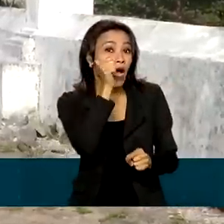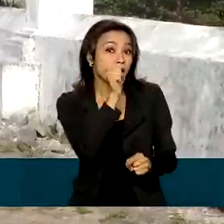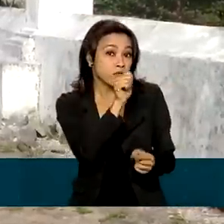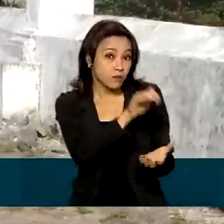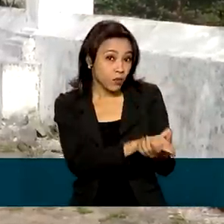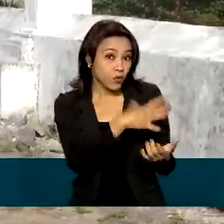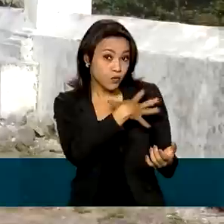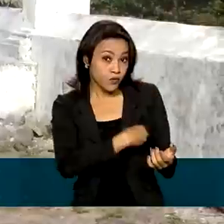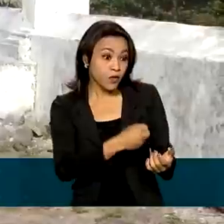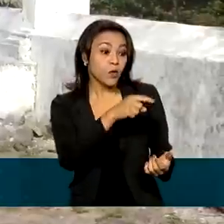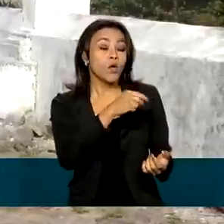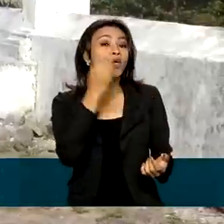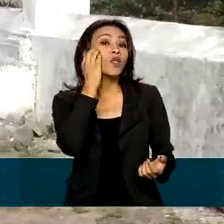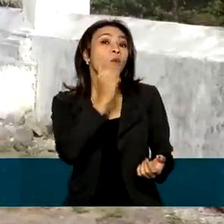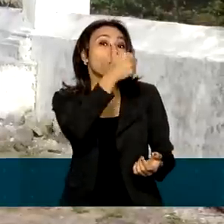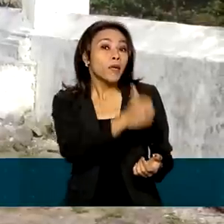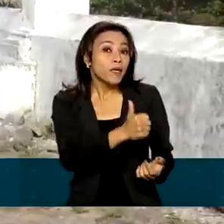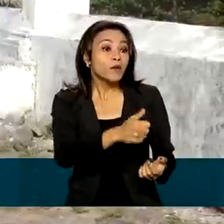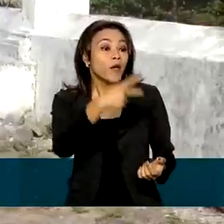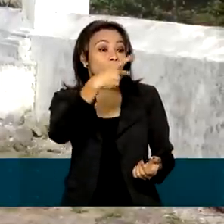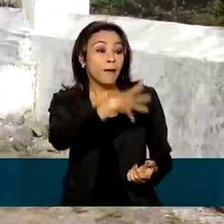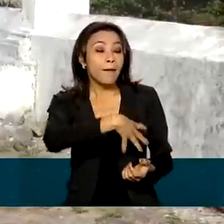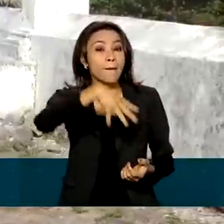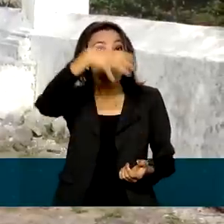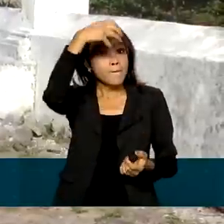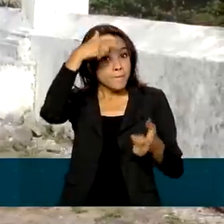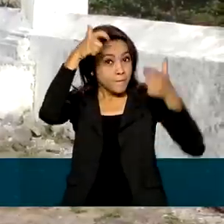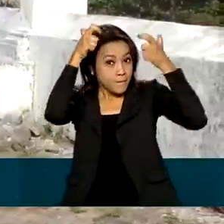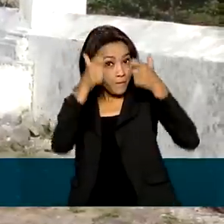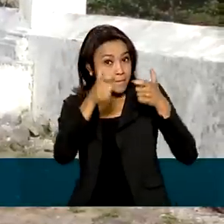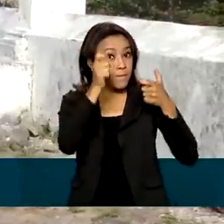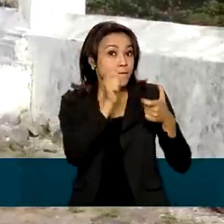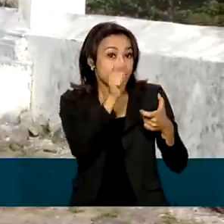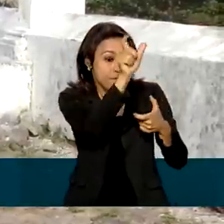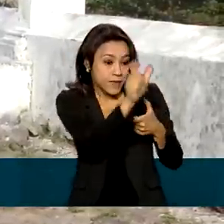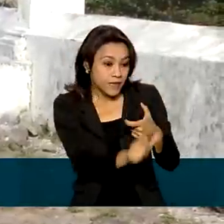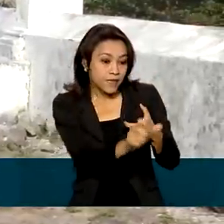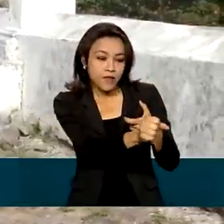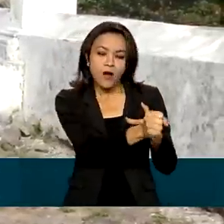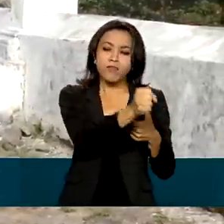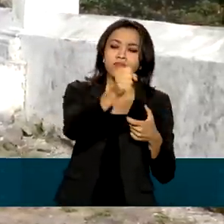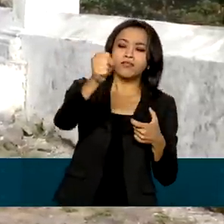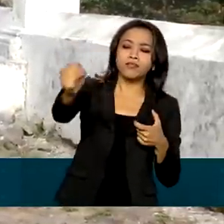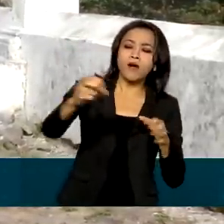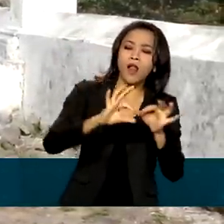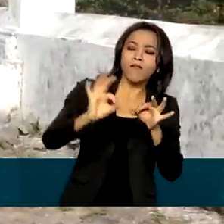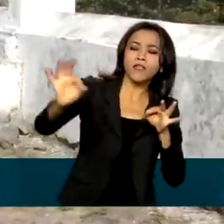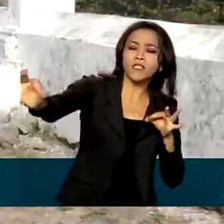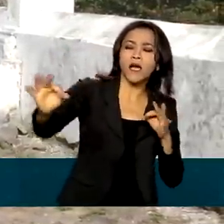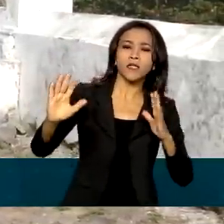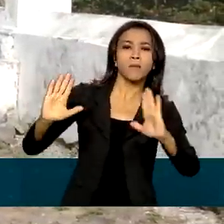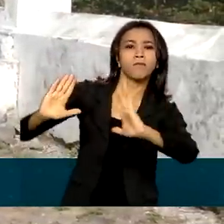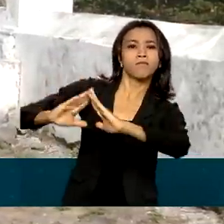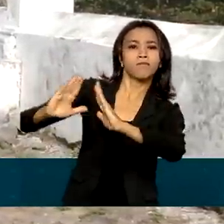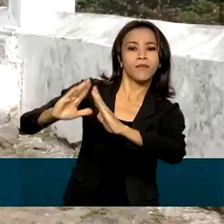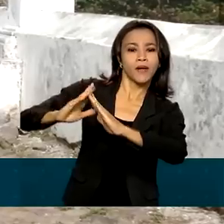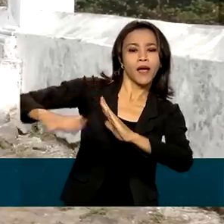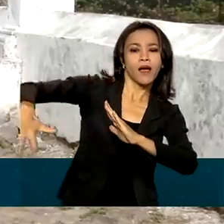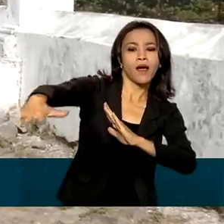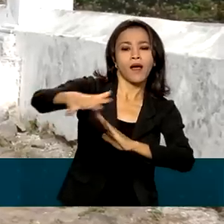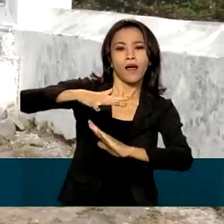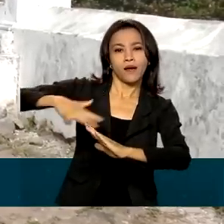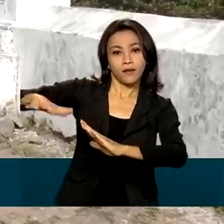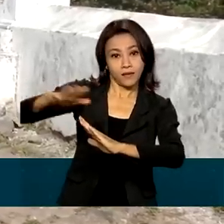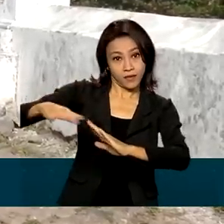Dom Pedro decidiu enviar a princesa Leopoldina para a Fazenda Real, que ficava numa área afastada, onde hoje está o bairro de Santa Cruz,